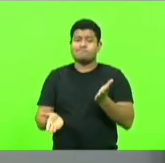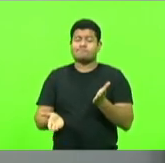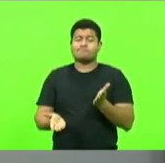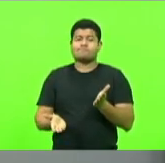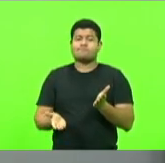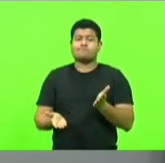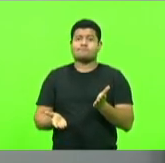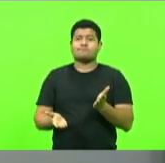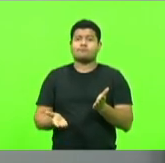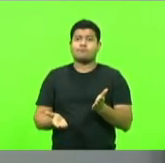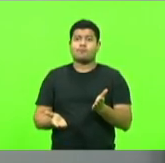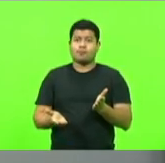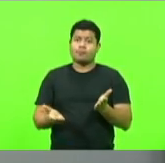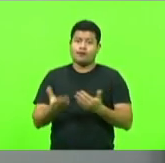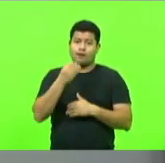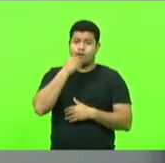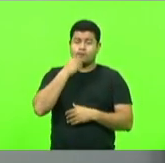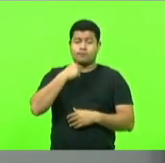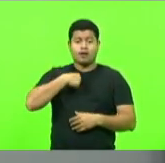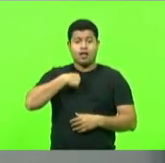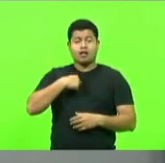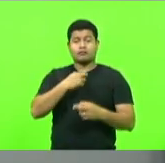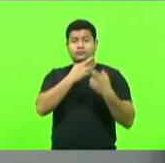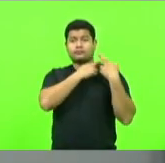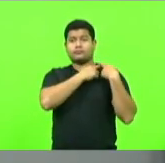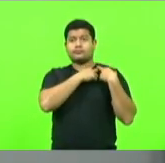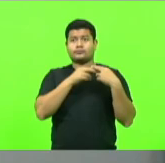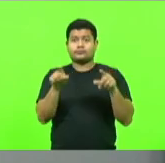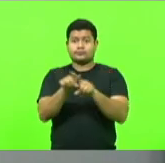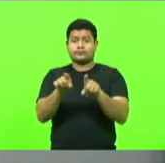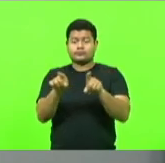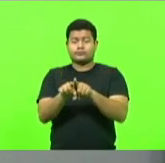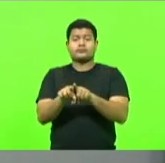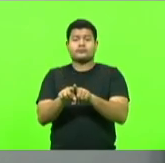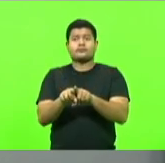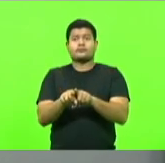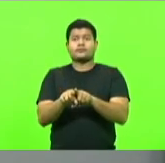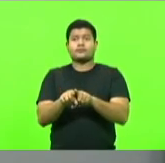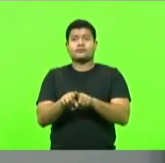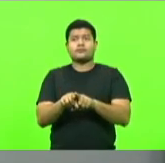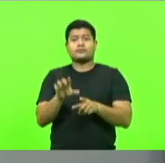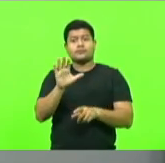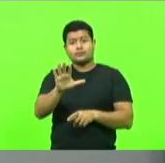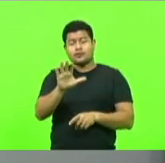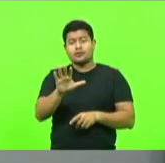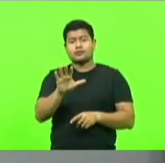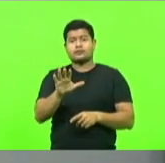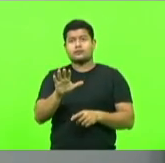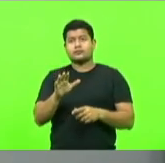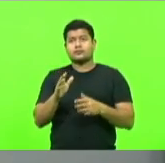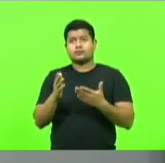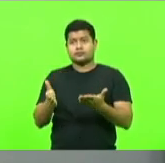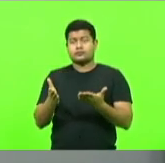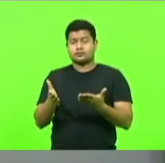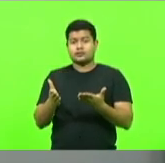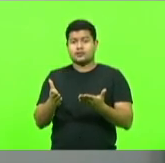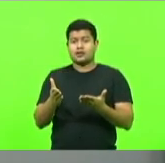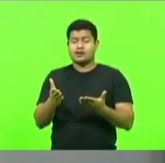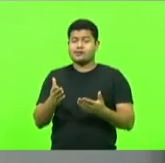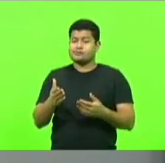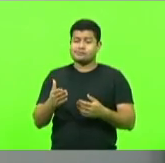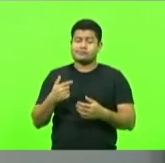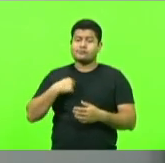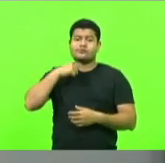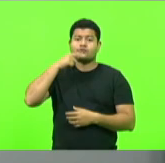E, claro, que eu sou responsável também por isso, mas por esse motivo de força maior eu não